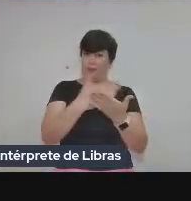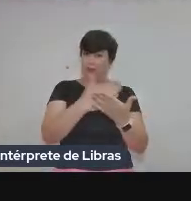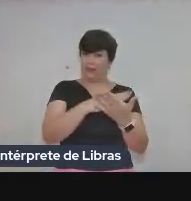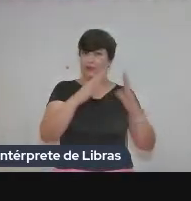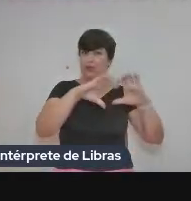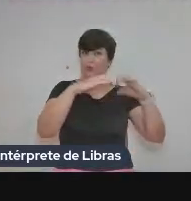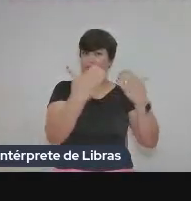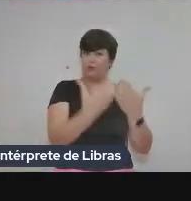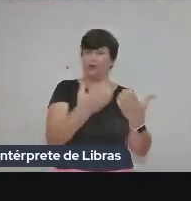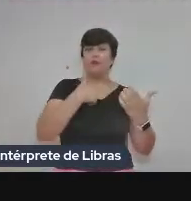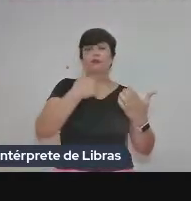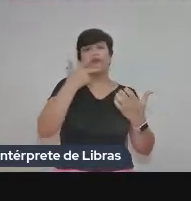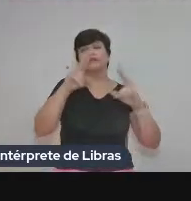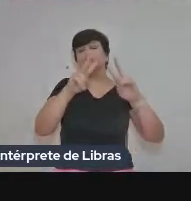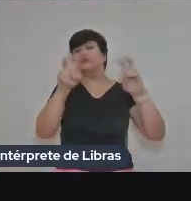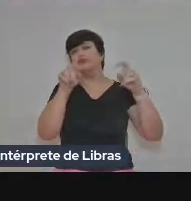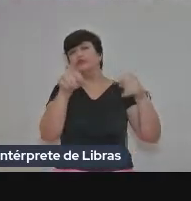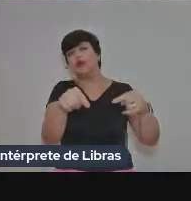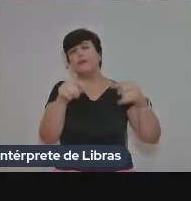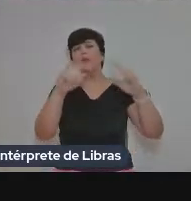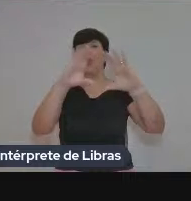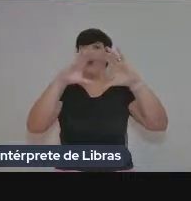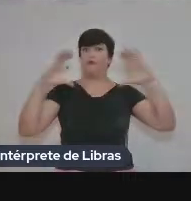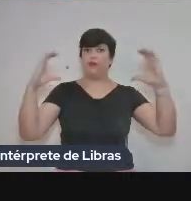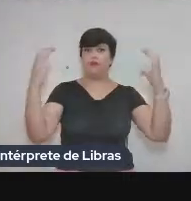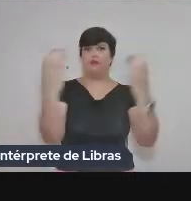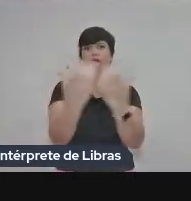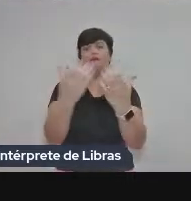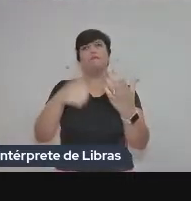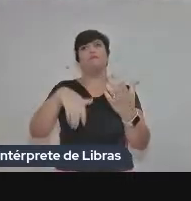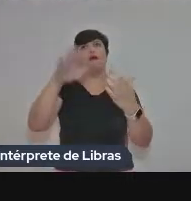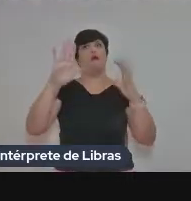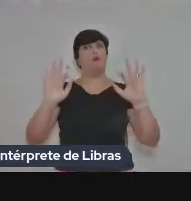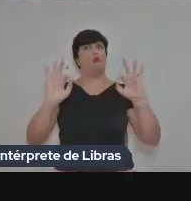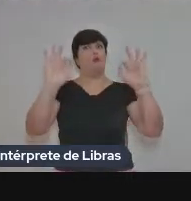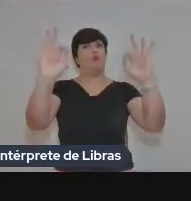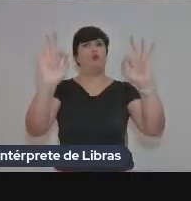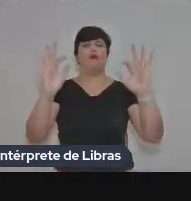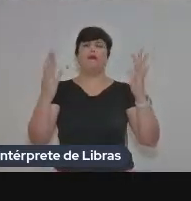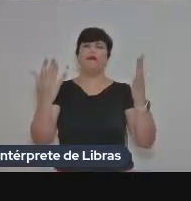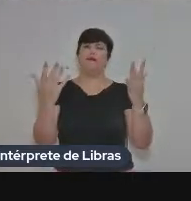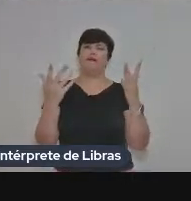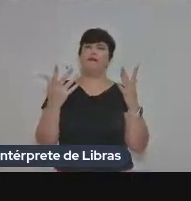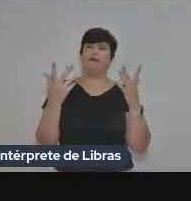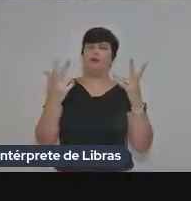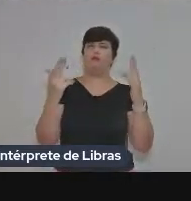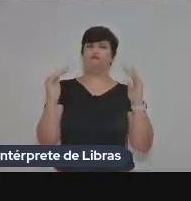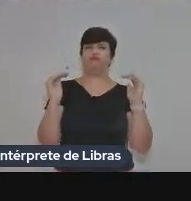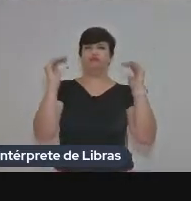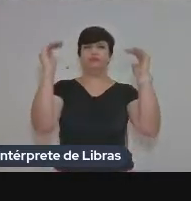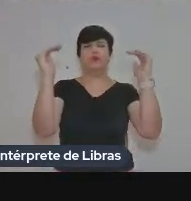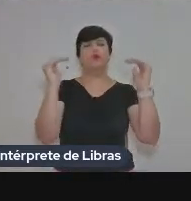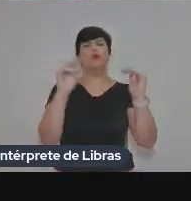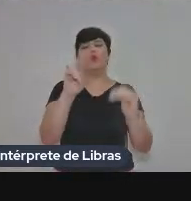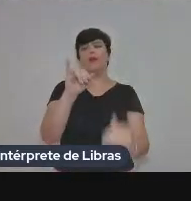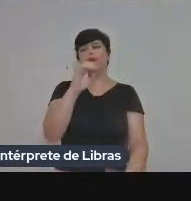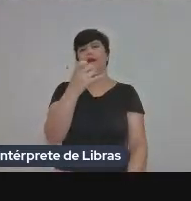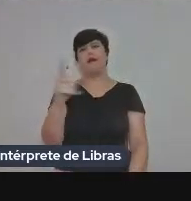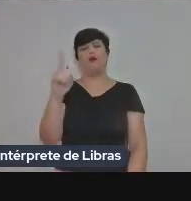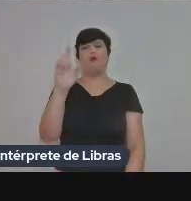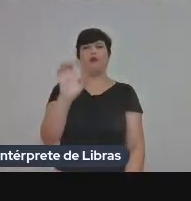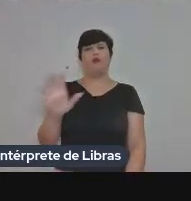gente escuta muito falar sobre a interpretação de conferência, aquela mais glamourosa, a Missa do Galo, o Neuropeg, etc.